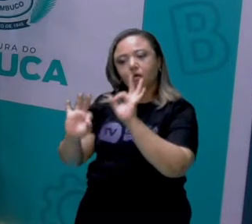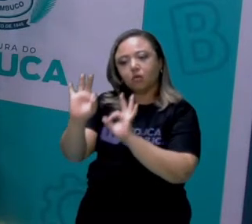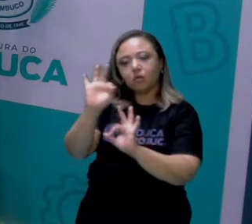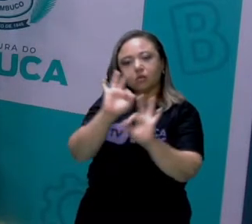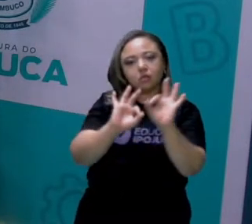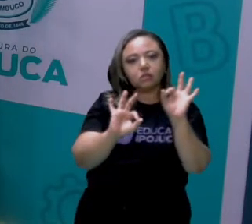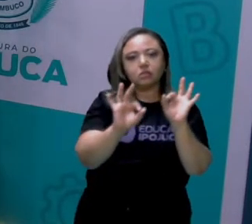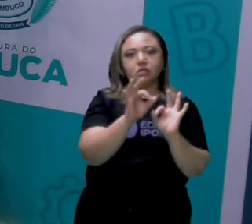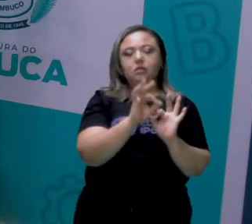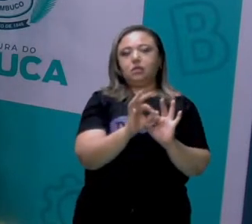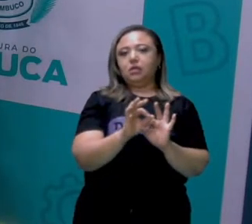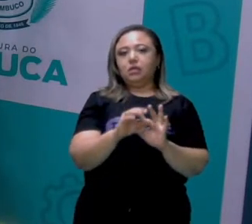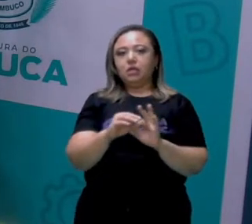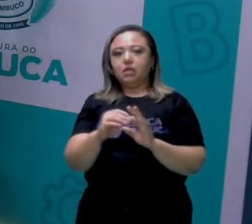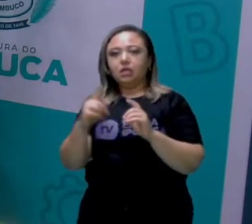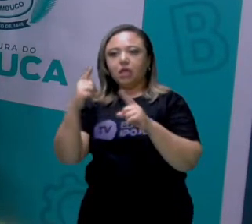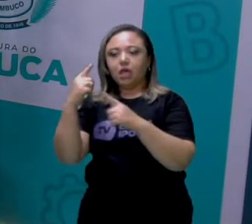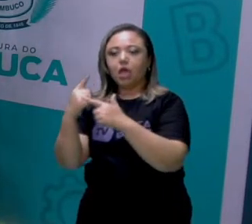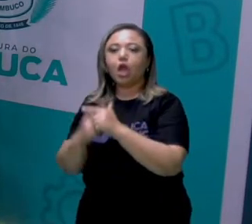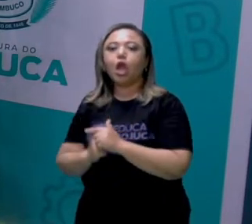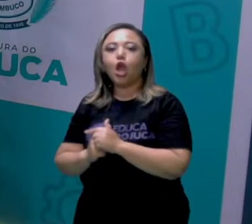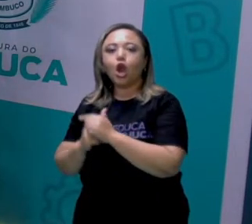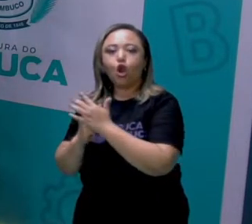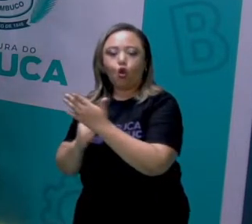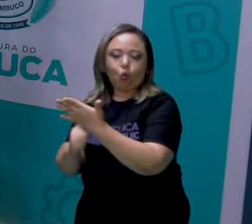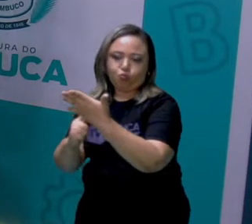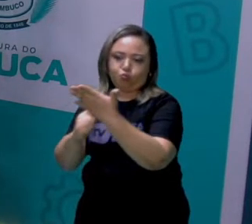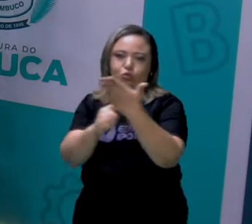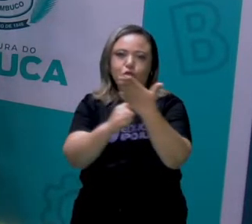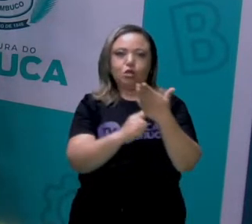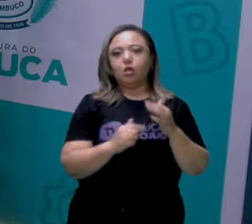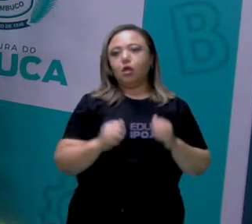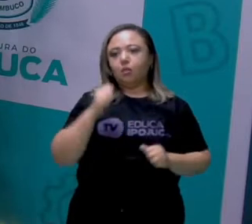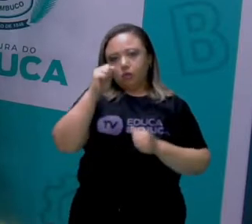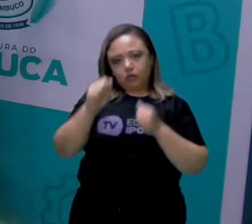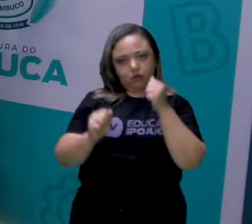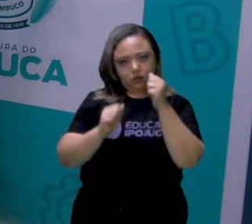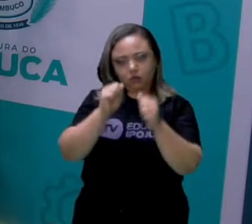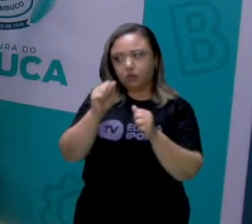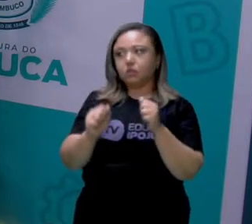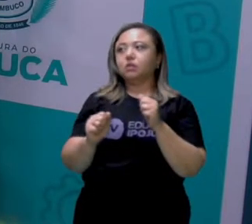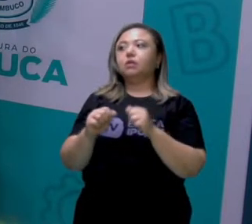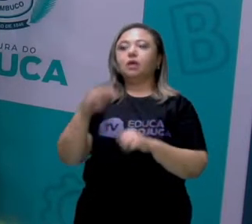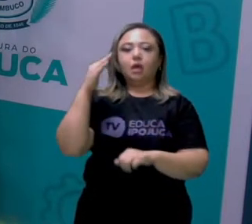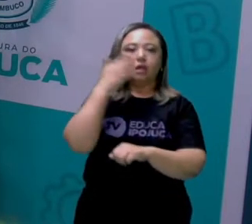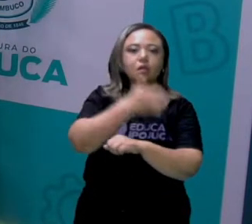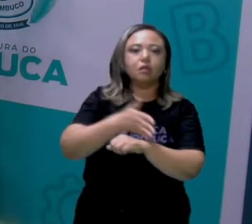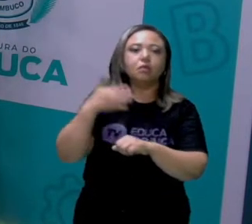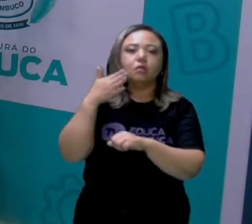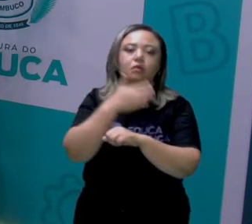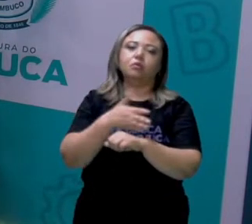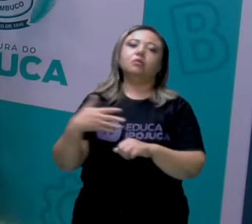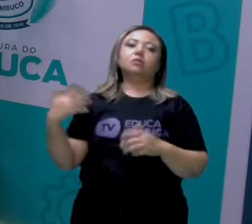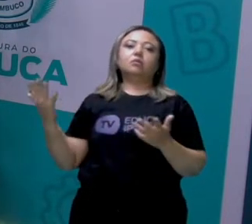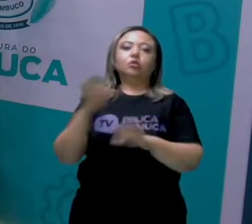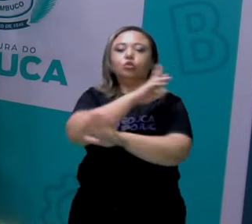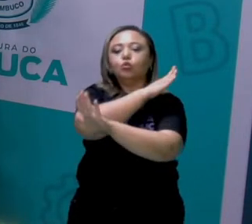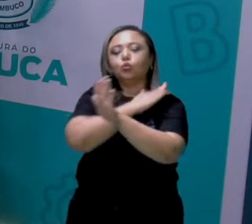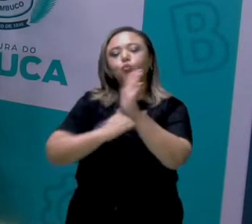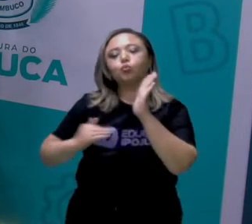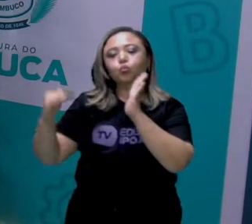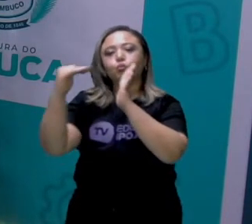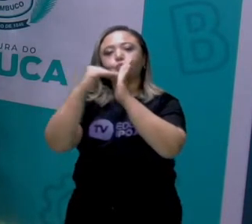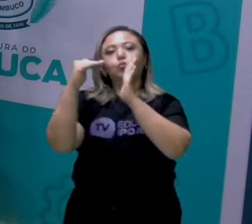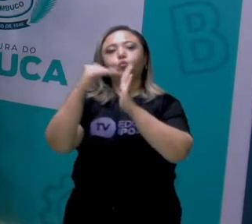Esses contextos podem ser tempo, velocidade, frequência. Então toda aquela